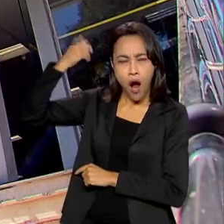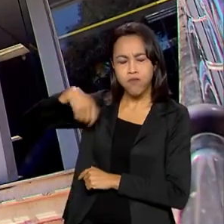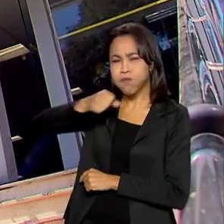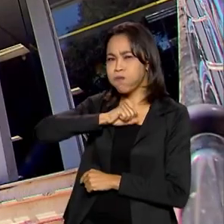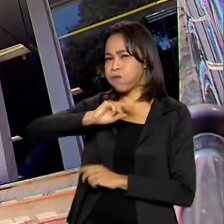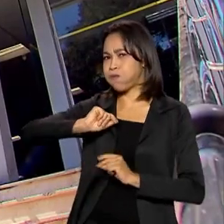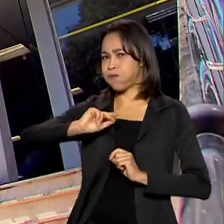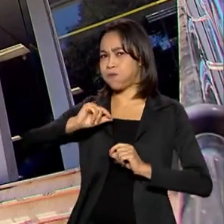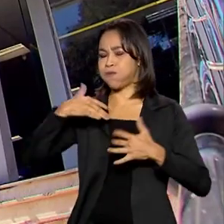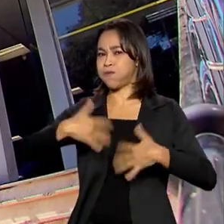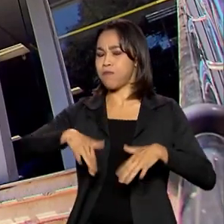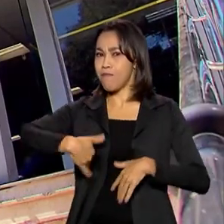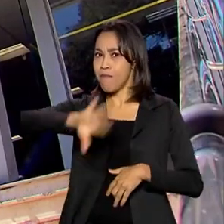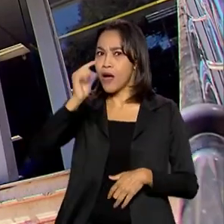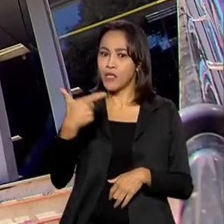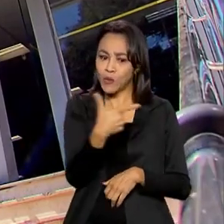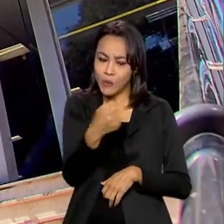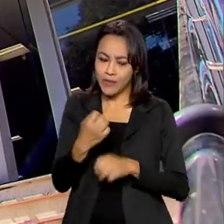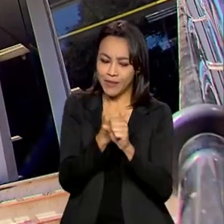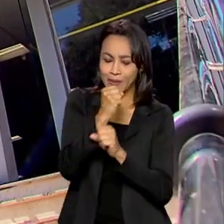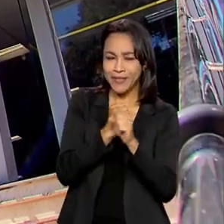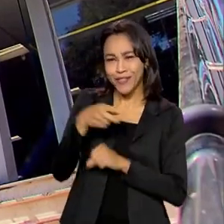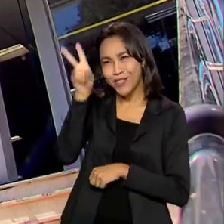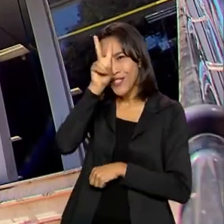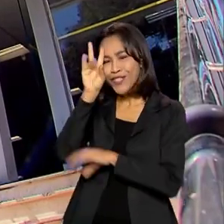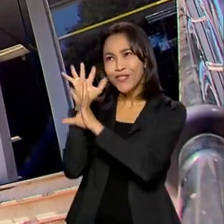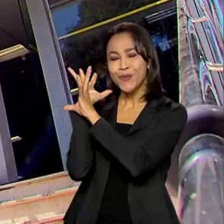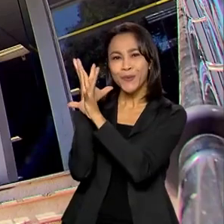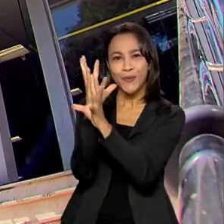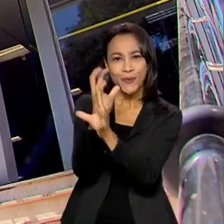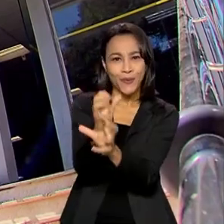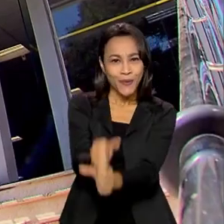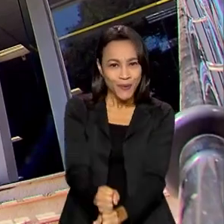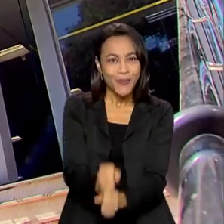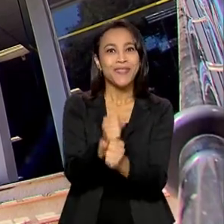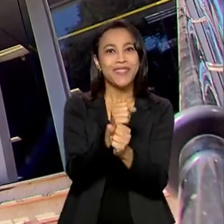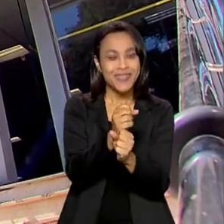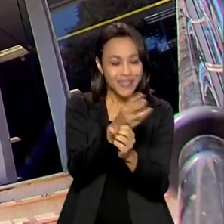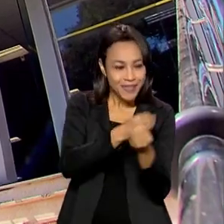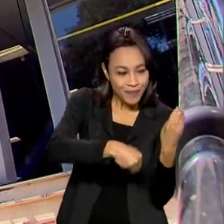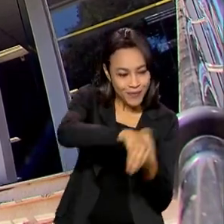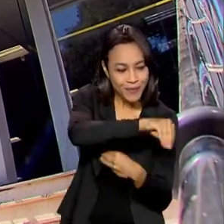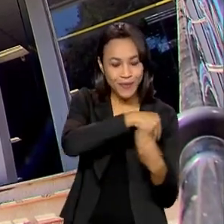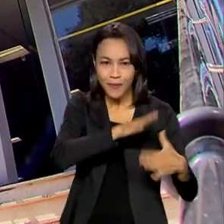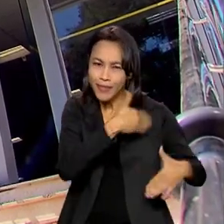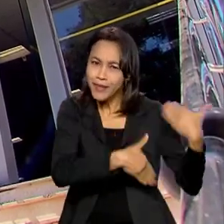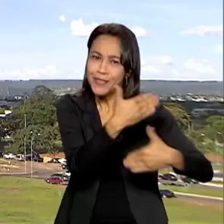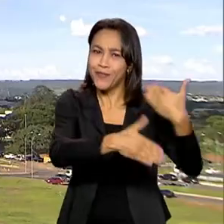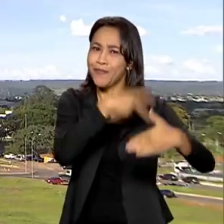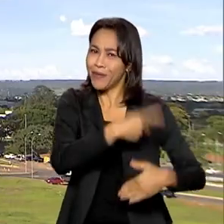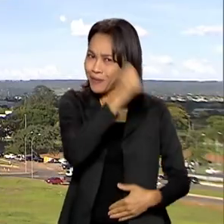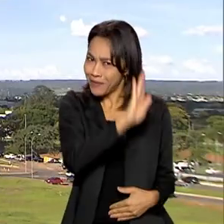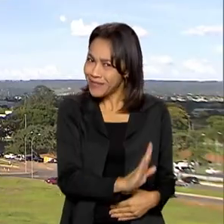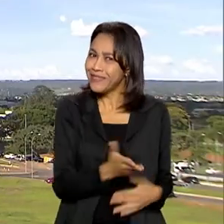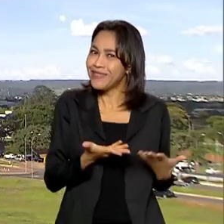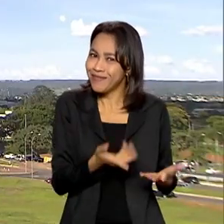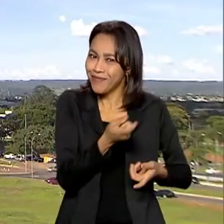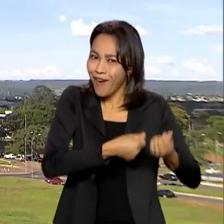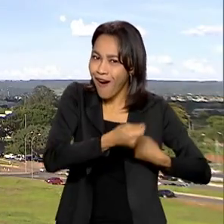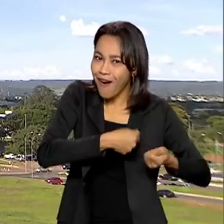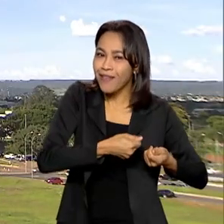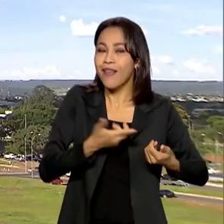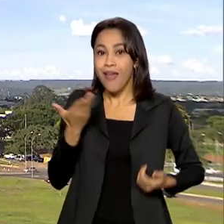Banco do Brasil tem mais de 200 anos de história e se confunde com o próprio desenvolvimento econômico brasileiro. A